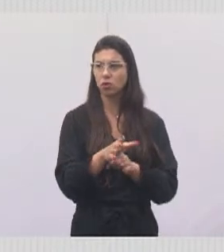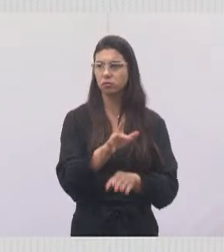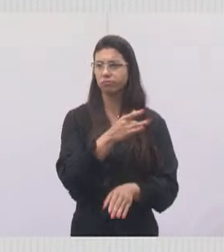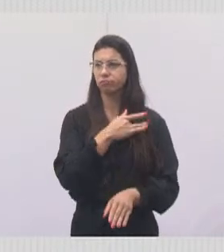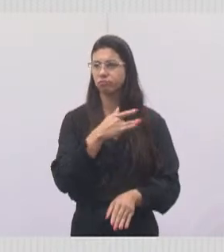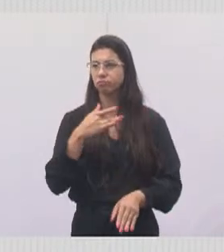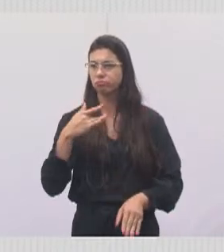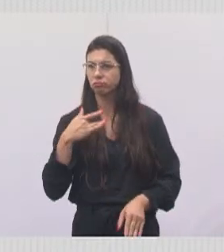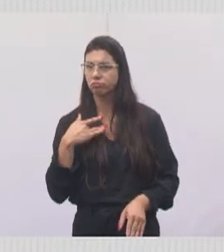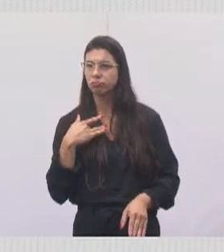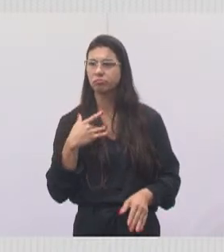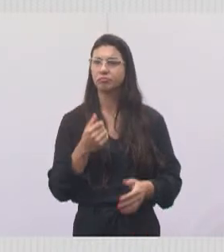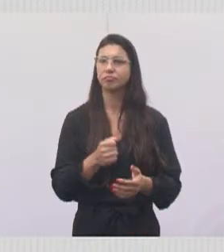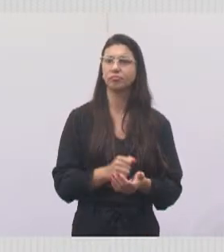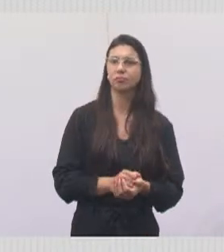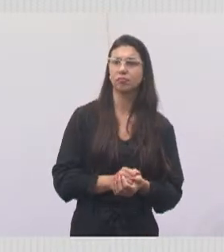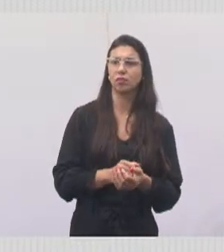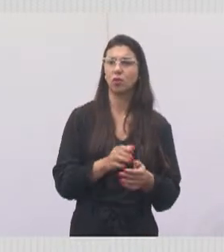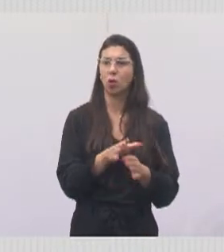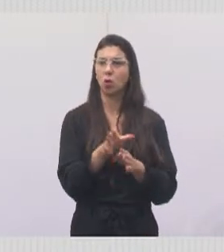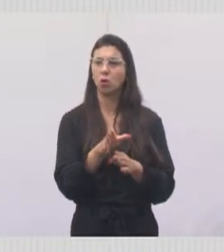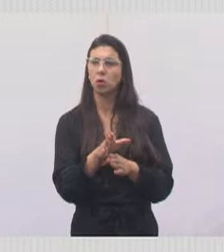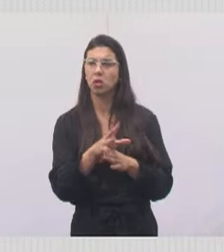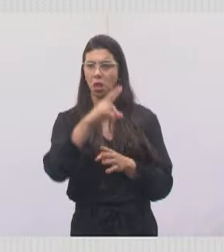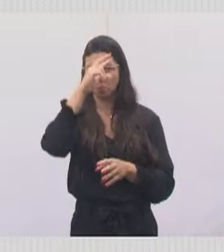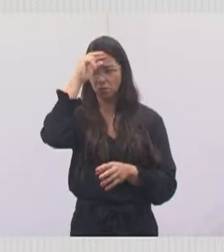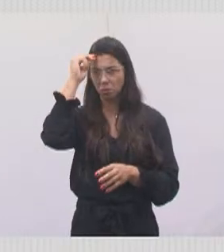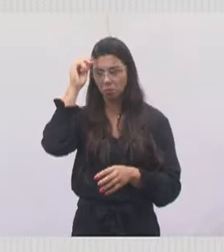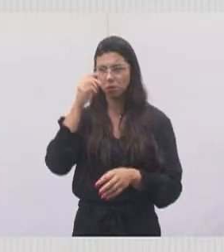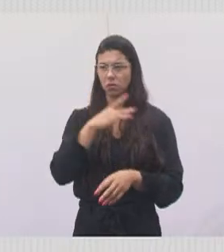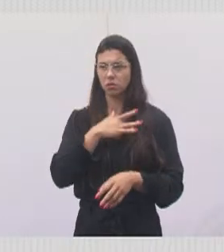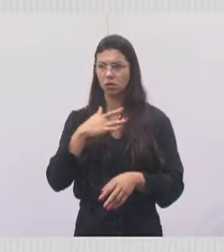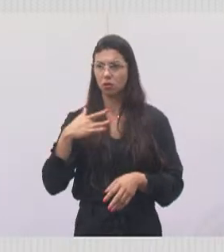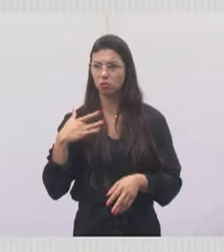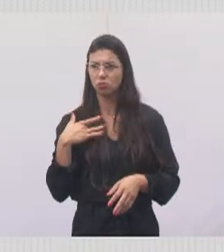Câmara da Melhor Idade, da Pastoral do Idoso,